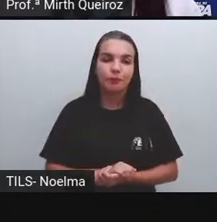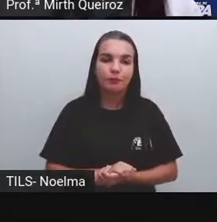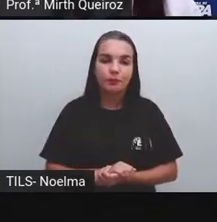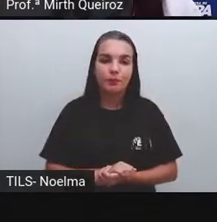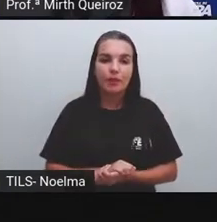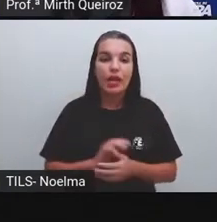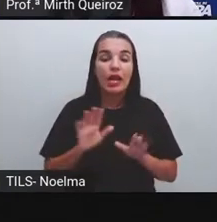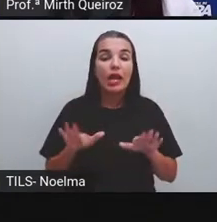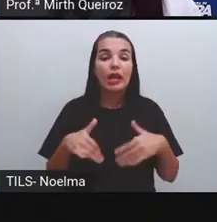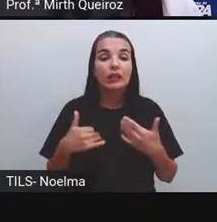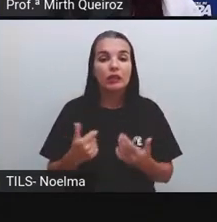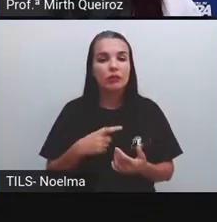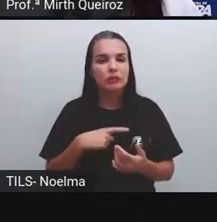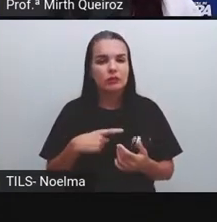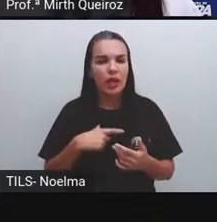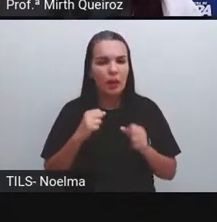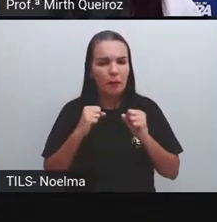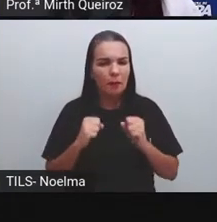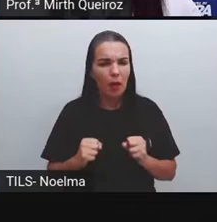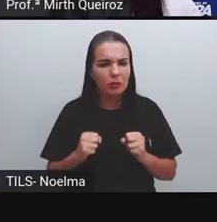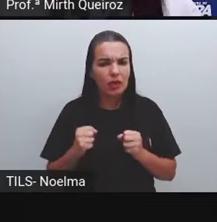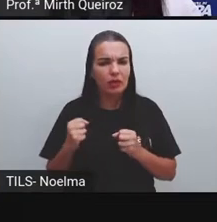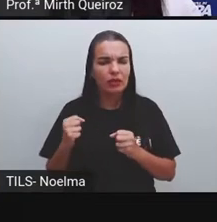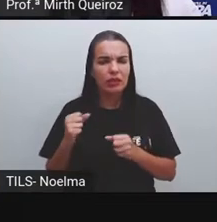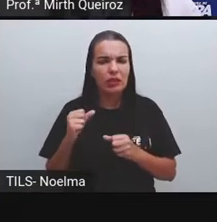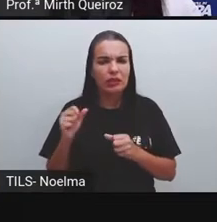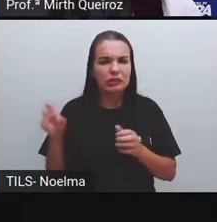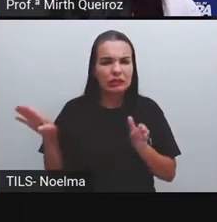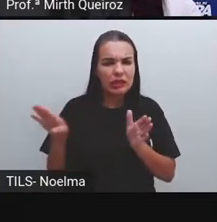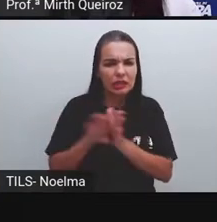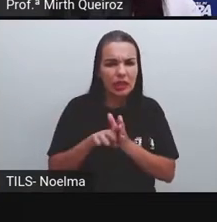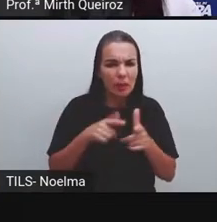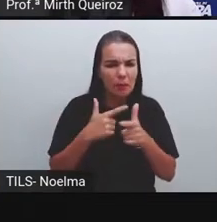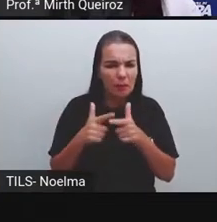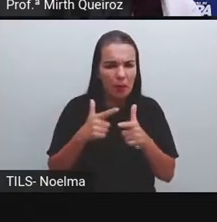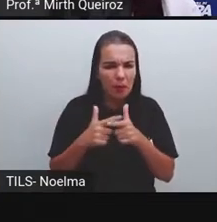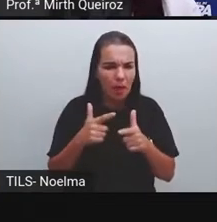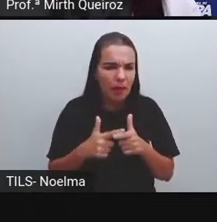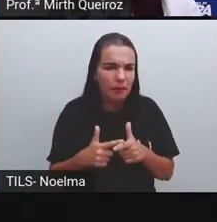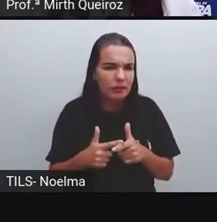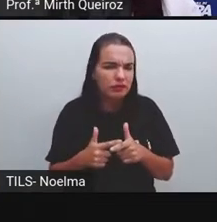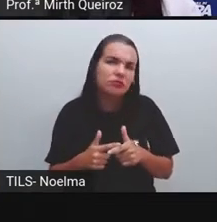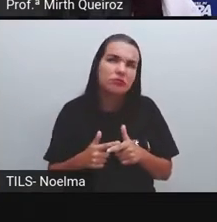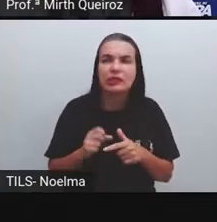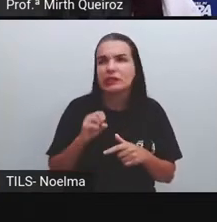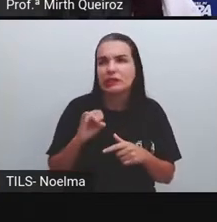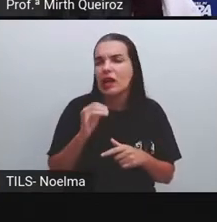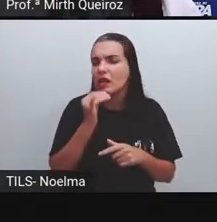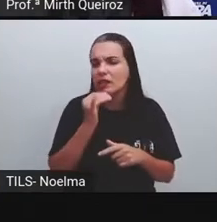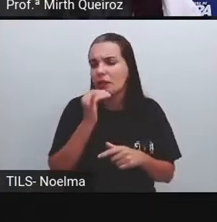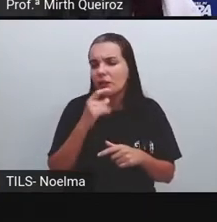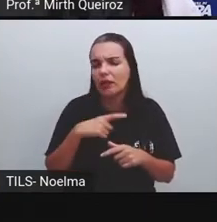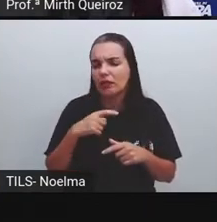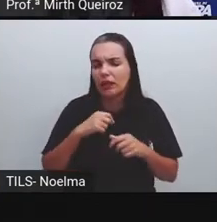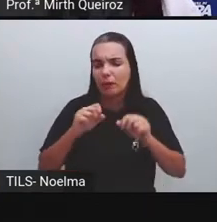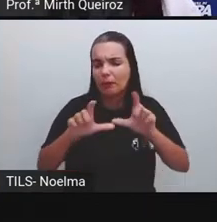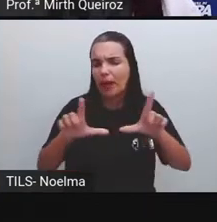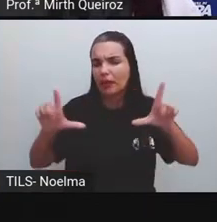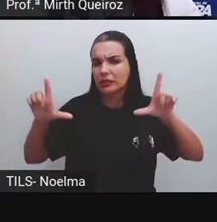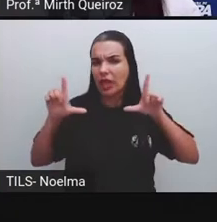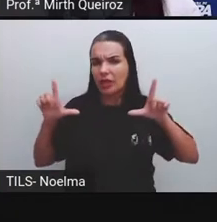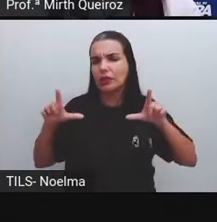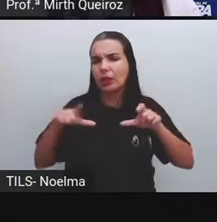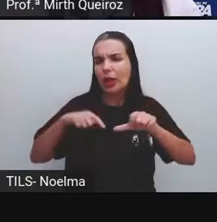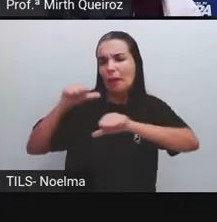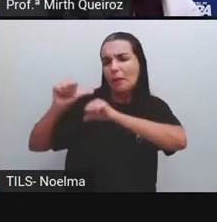Essas ações, elas podem trazer problemas? No caso, quando a paisagem, ela é modificada pelo